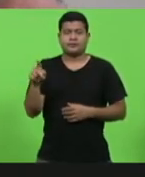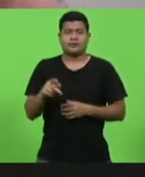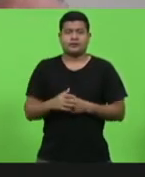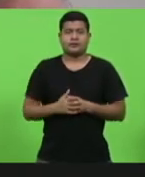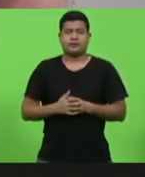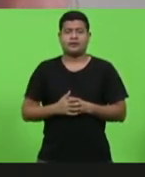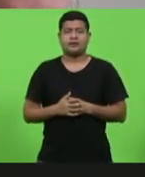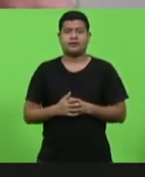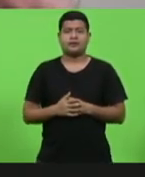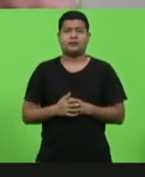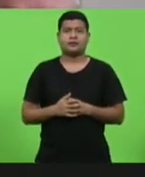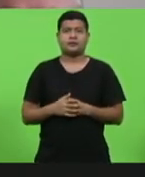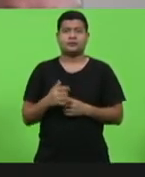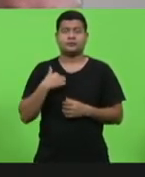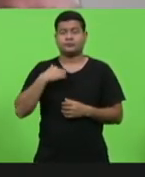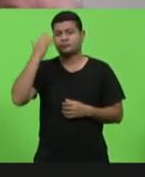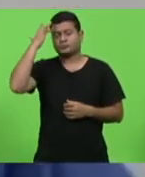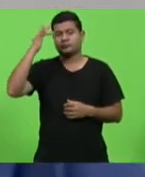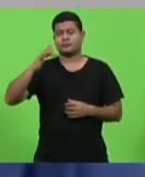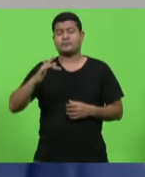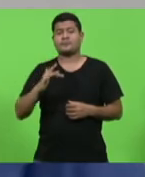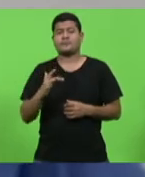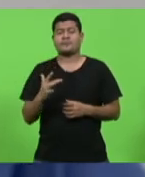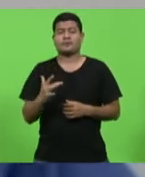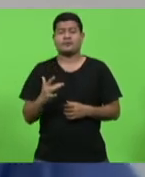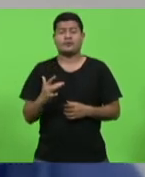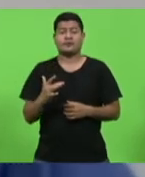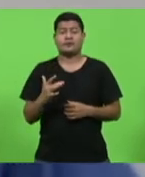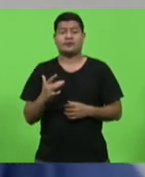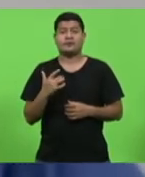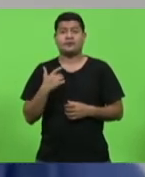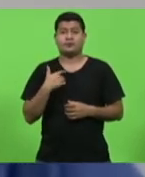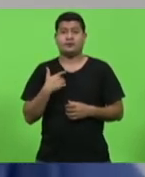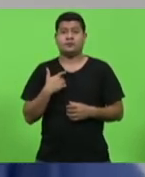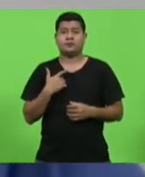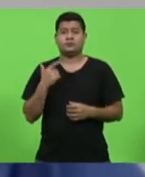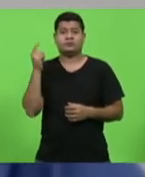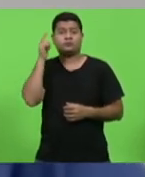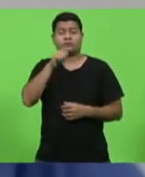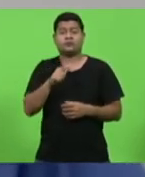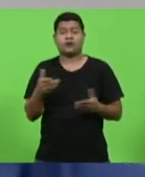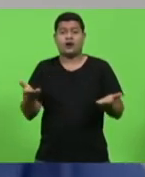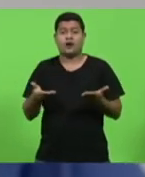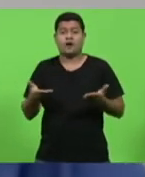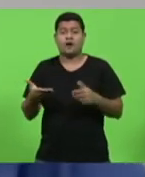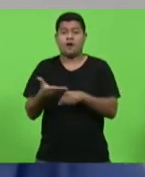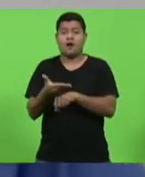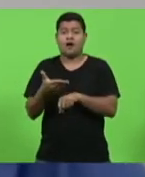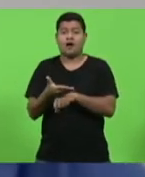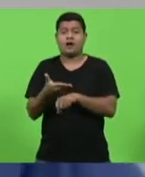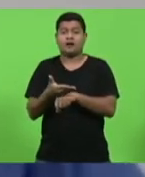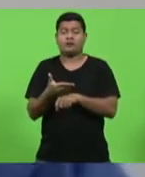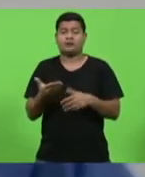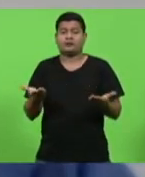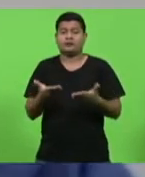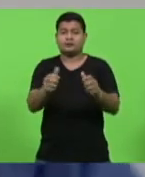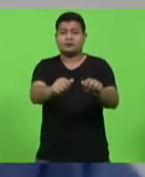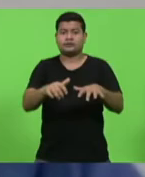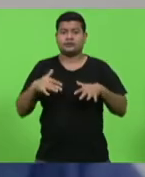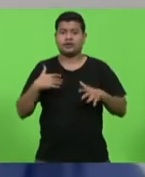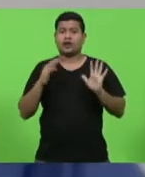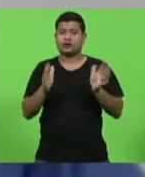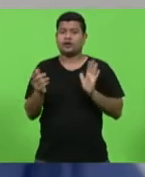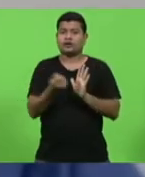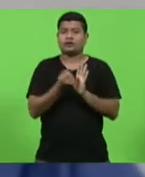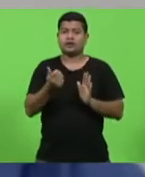Eu não sei, eu consegui acessar neste momento a sessão, já registrei a